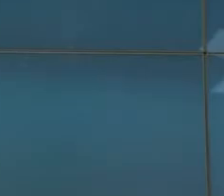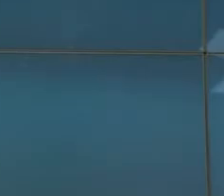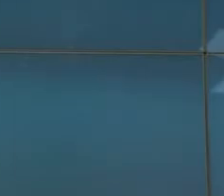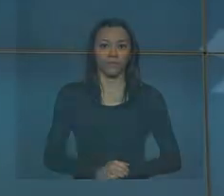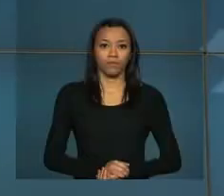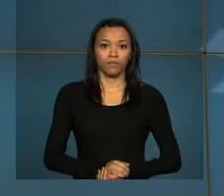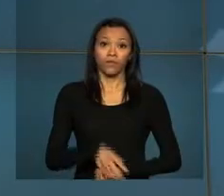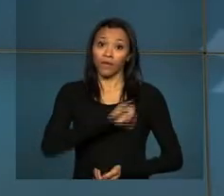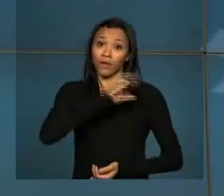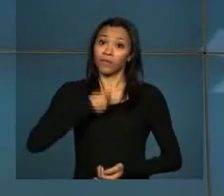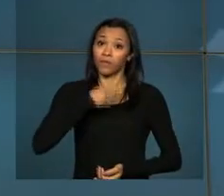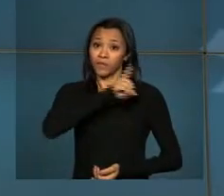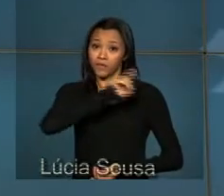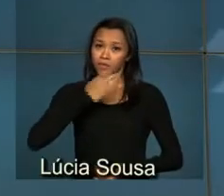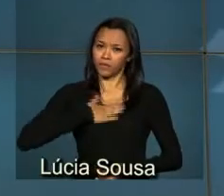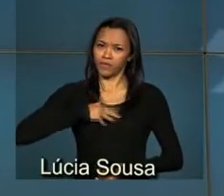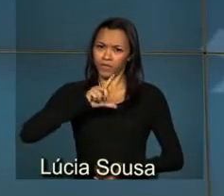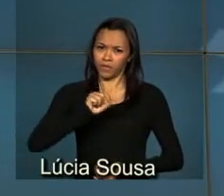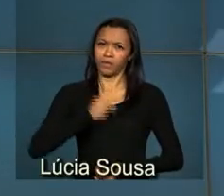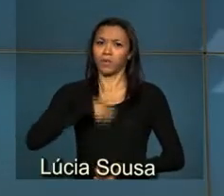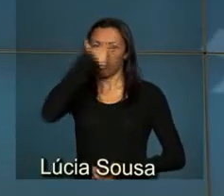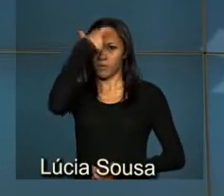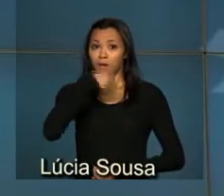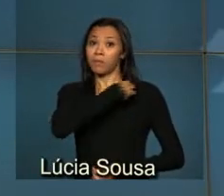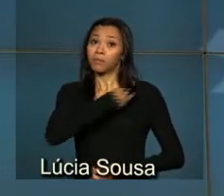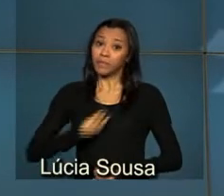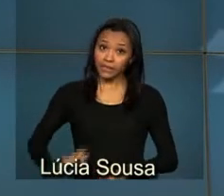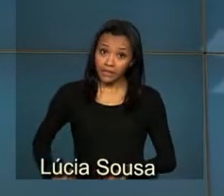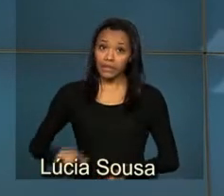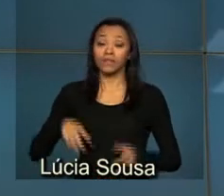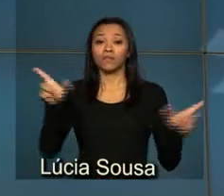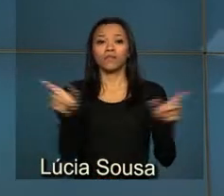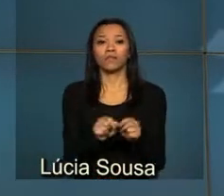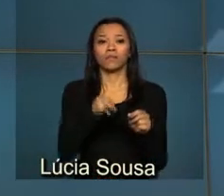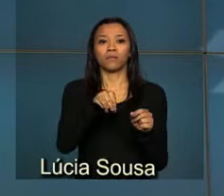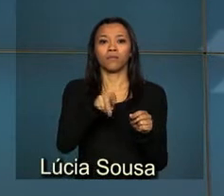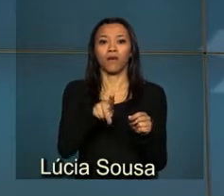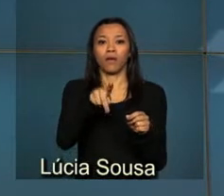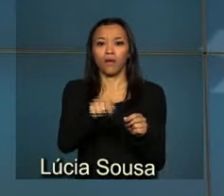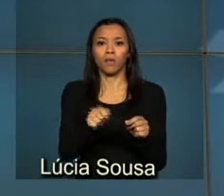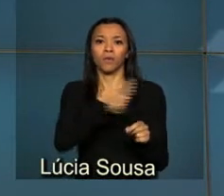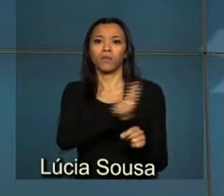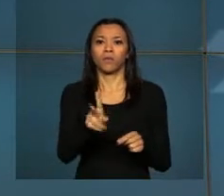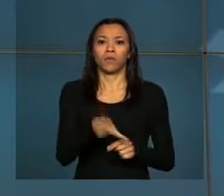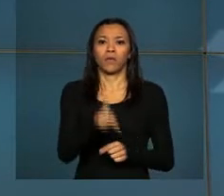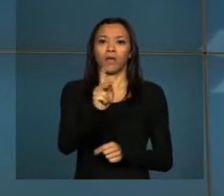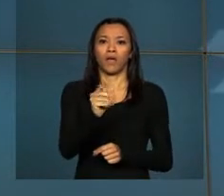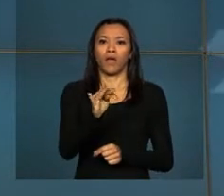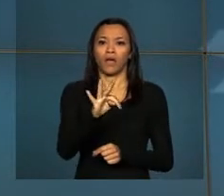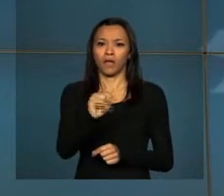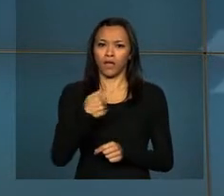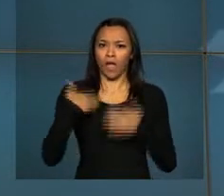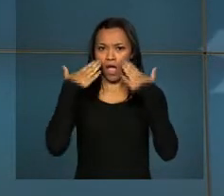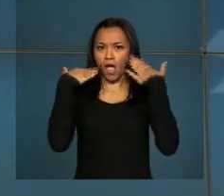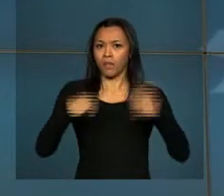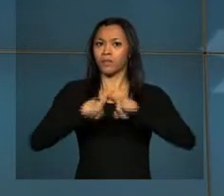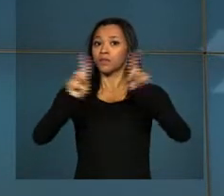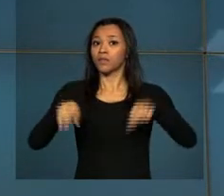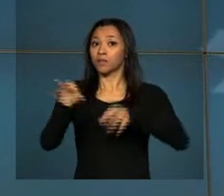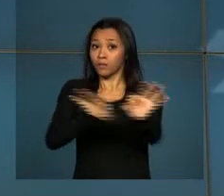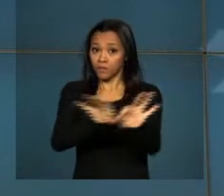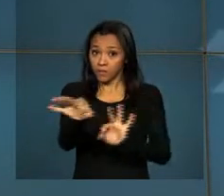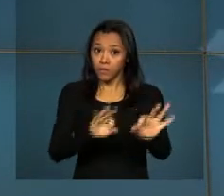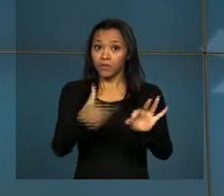Olá, bom dia. Daqui a pouco a ministra da Agricultura, Pecuária e Abastecimento, Cátia Abreu, apresenta o Plano Agrícola e Pecuário